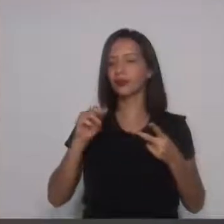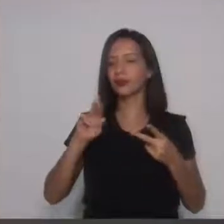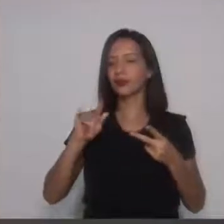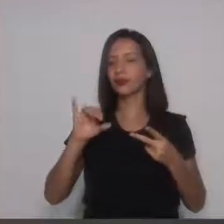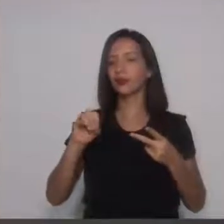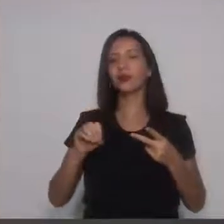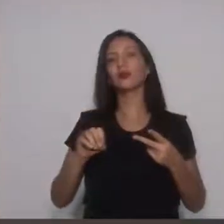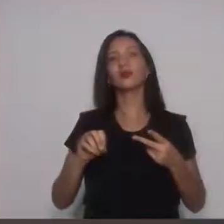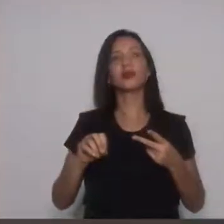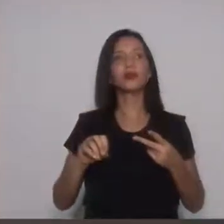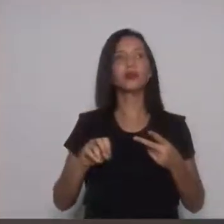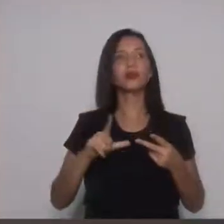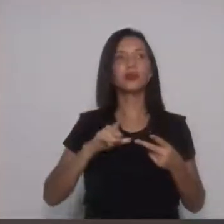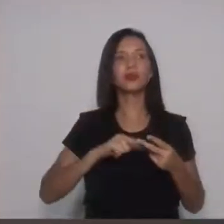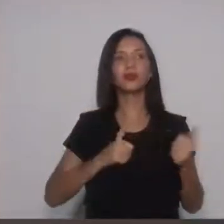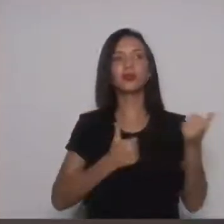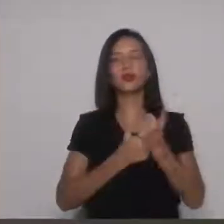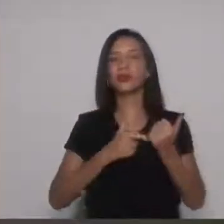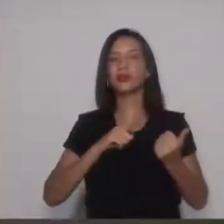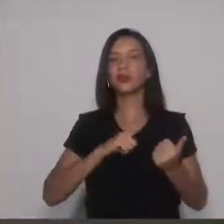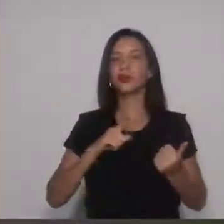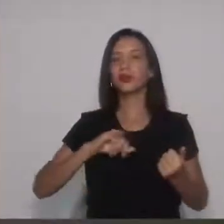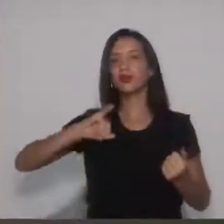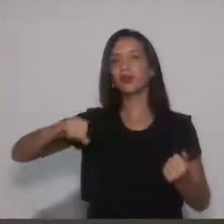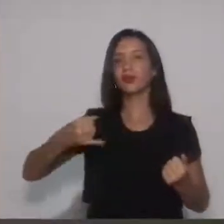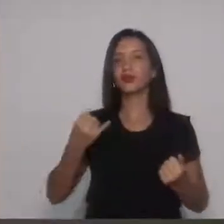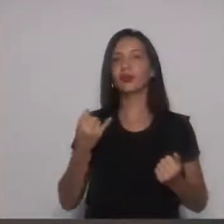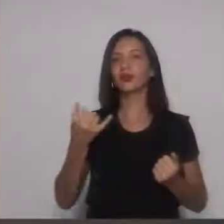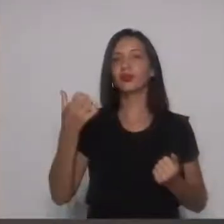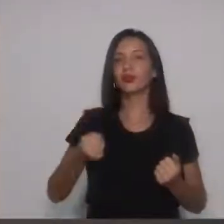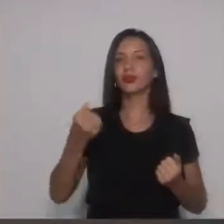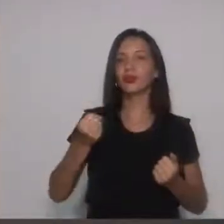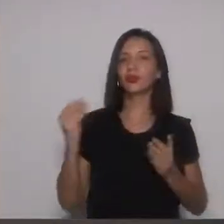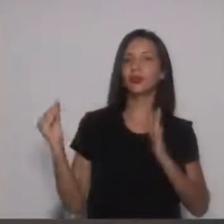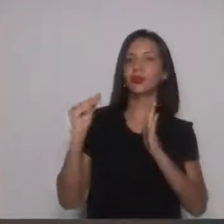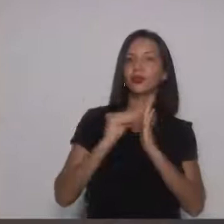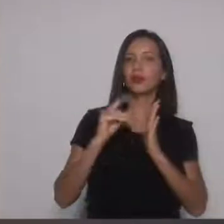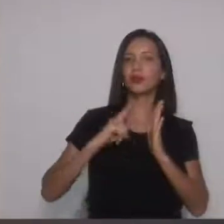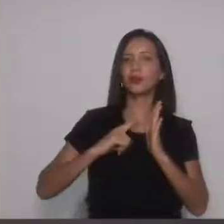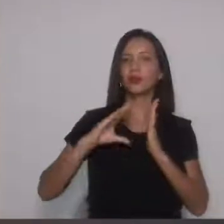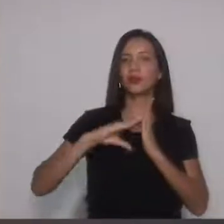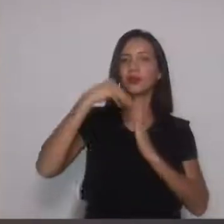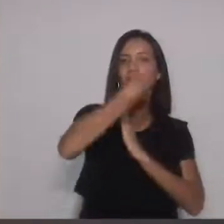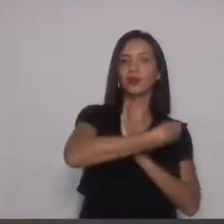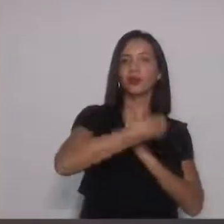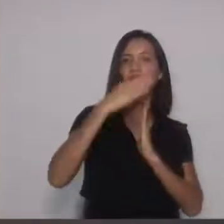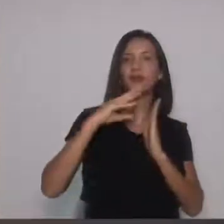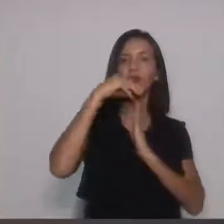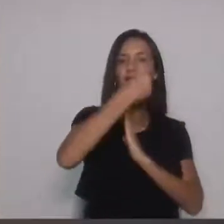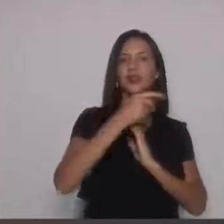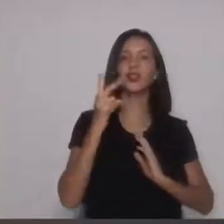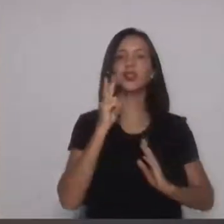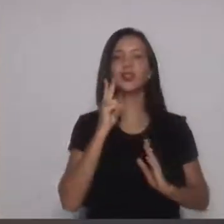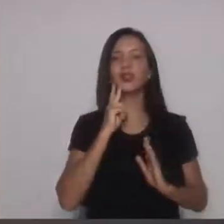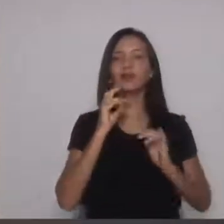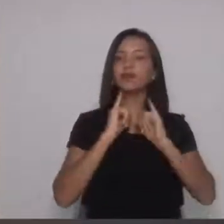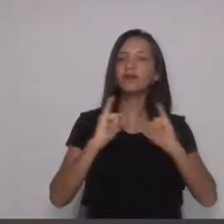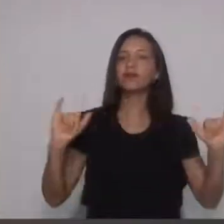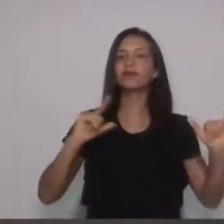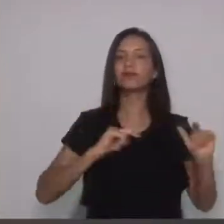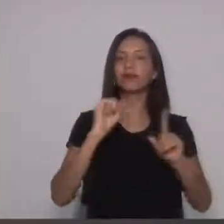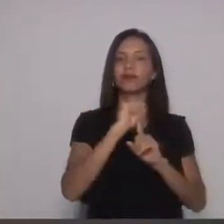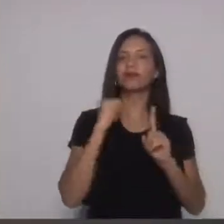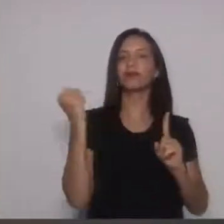janeiro branco no Canadá Municipal de Vinhedo. O projeto visa esclarecer a sociedade sobre a importância